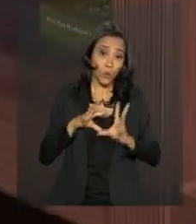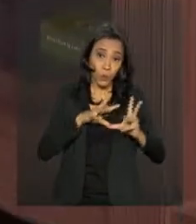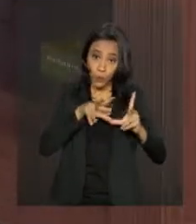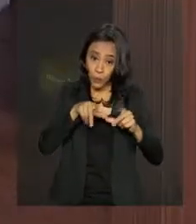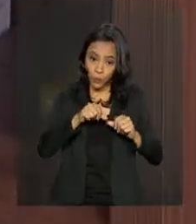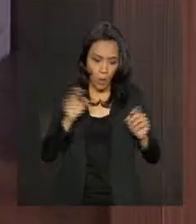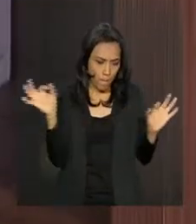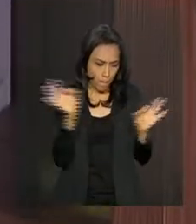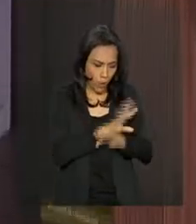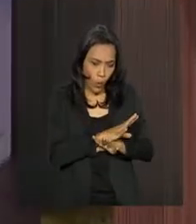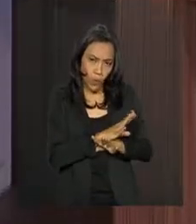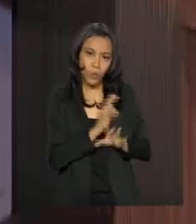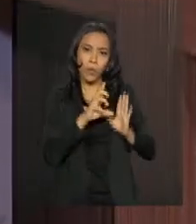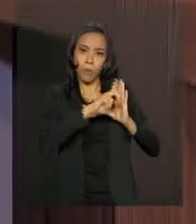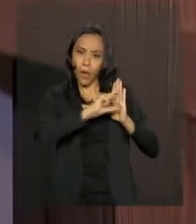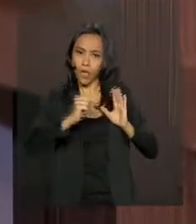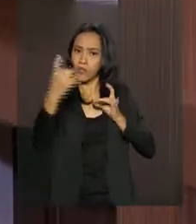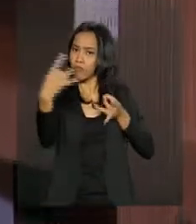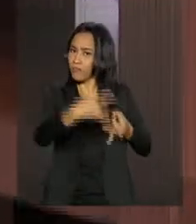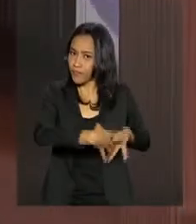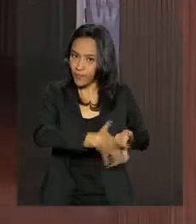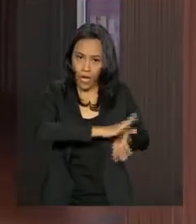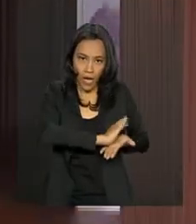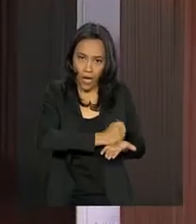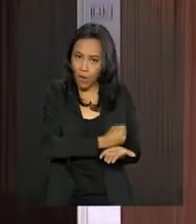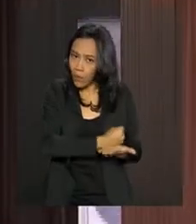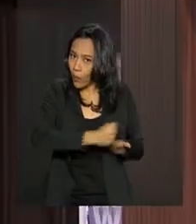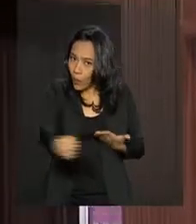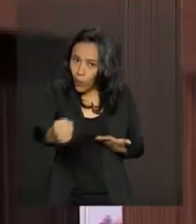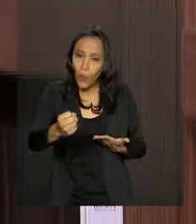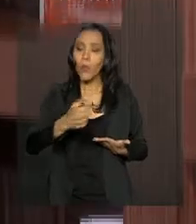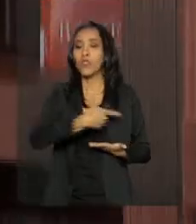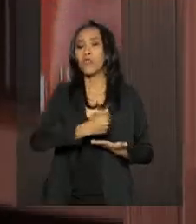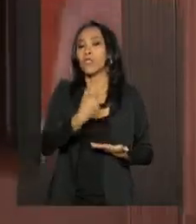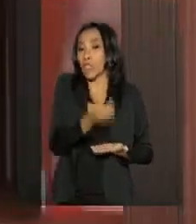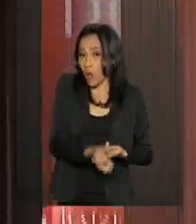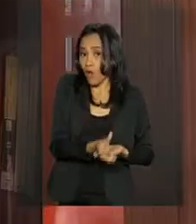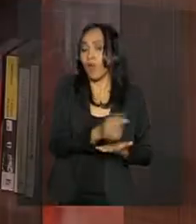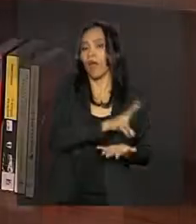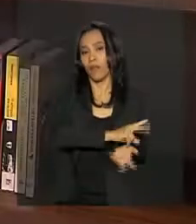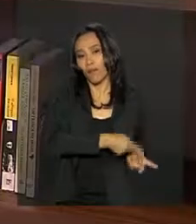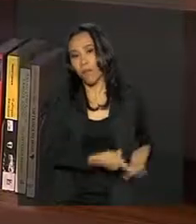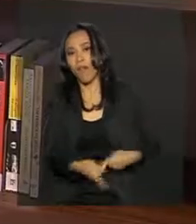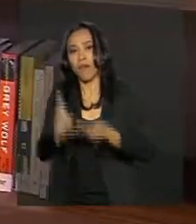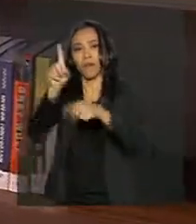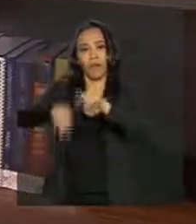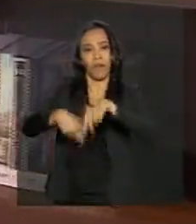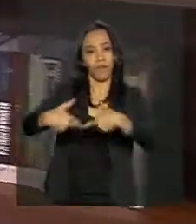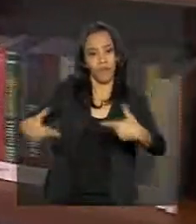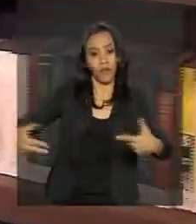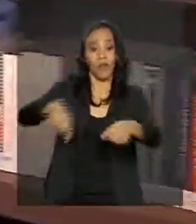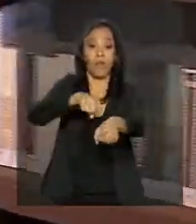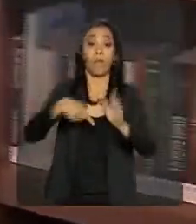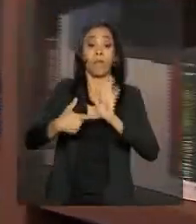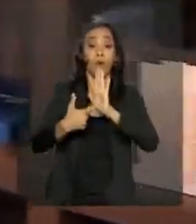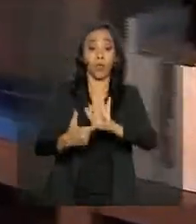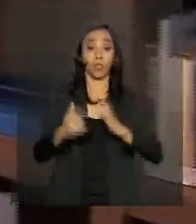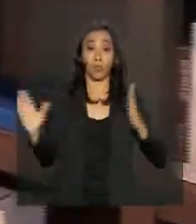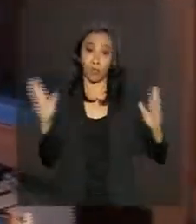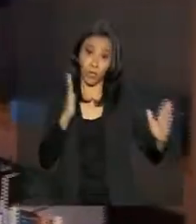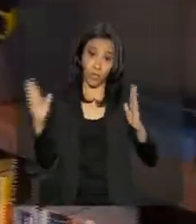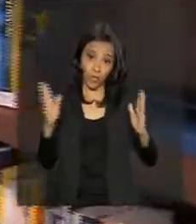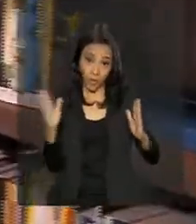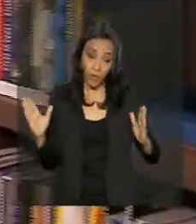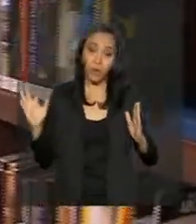levado assim que Temer deixar o Palácio do Planalto, em janeiro de 2019. O acervo reflete o período em que Michel Temer